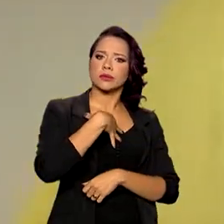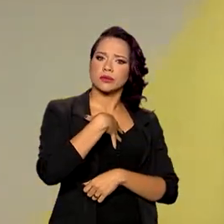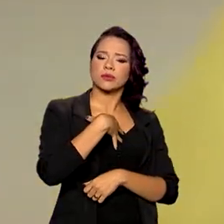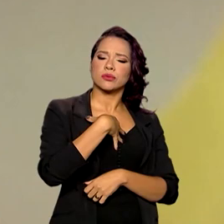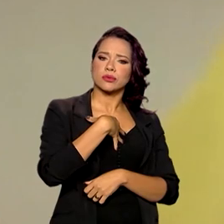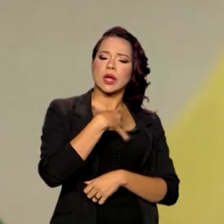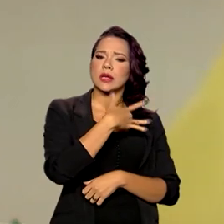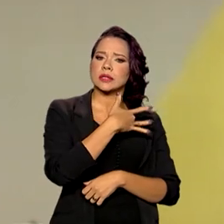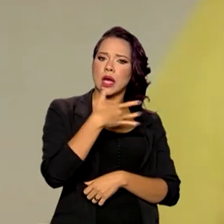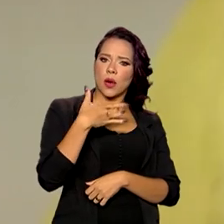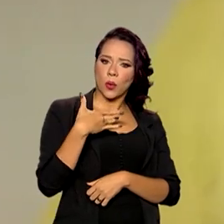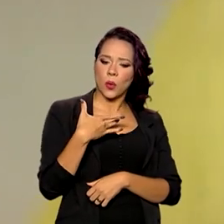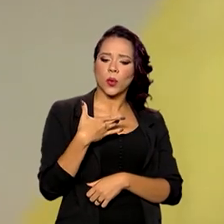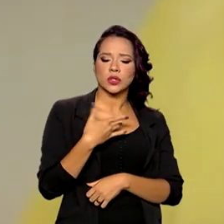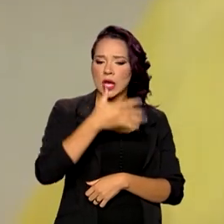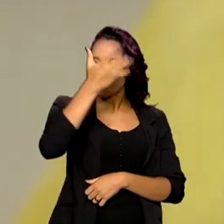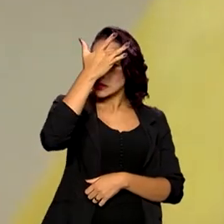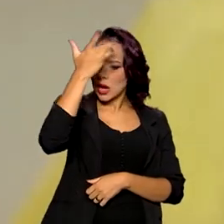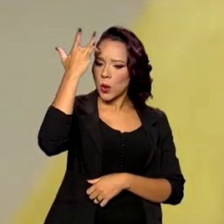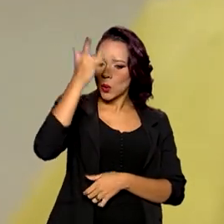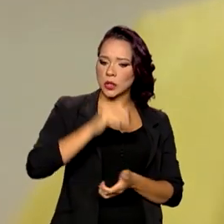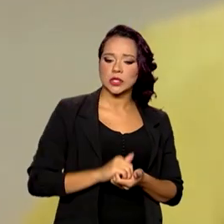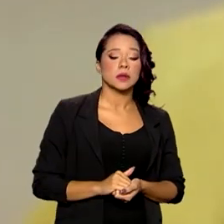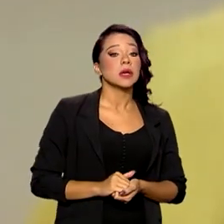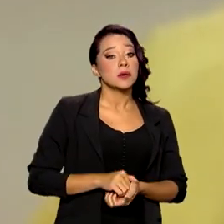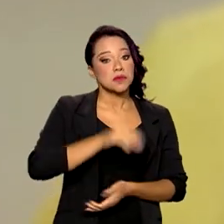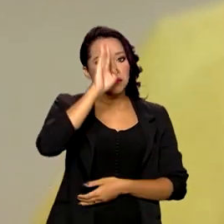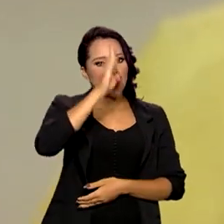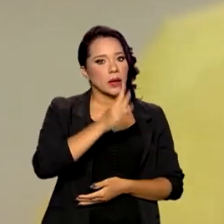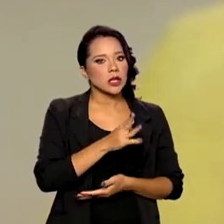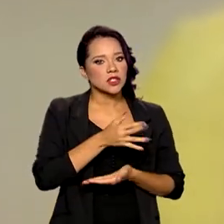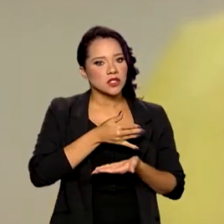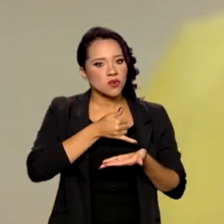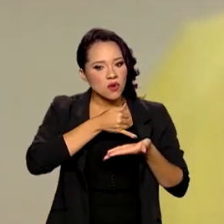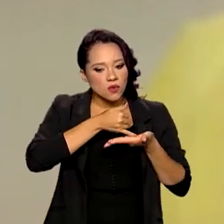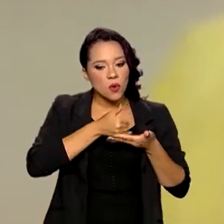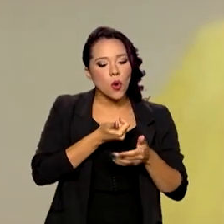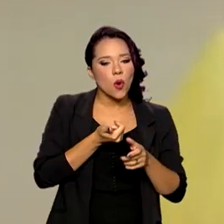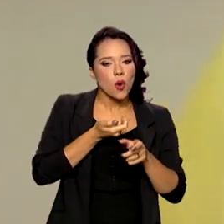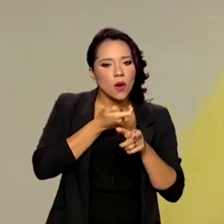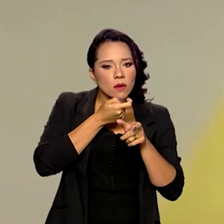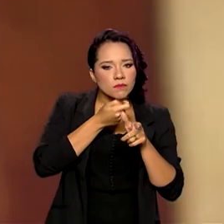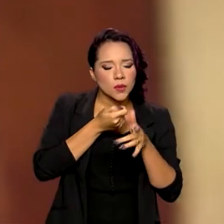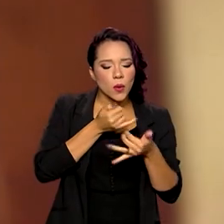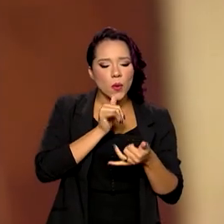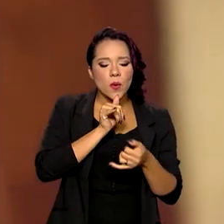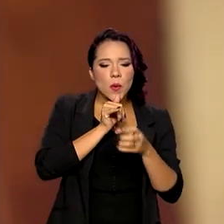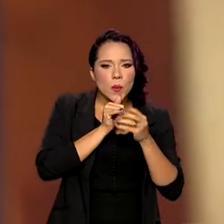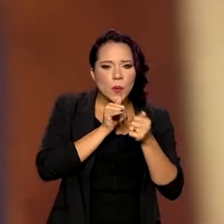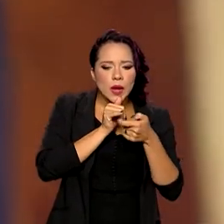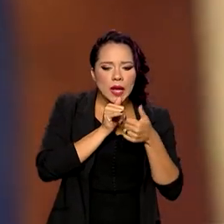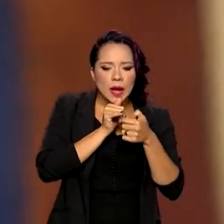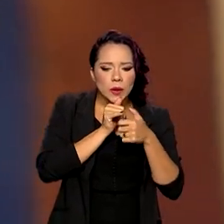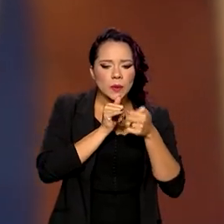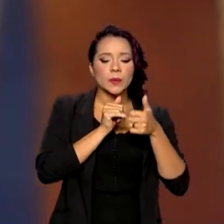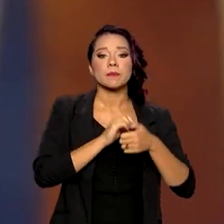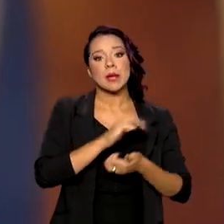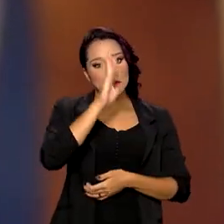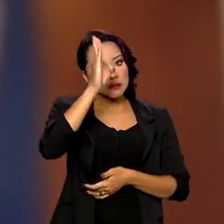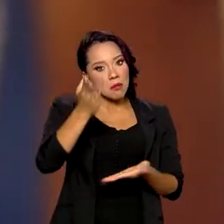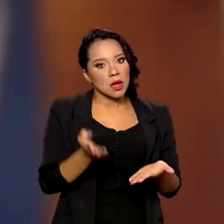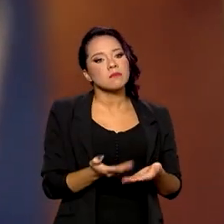à saúde mental, sobretudo o crack, né? Então, temos que resolver os problemas sociais